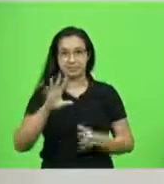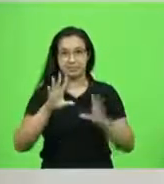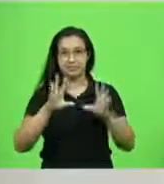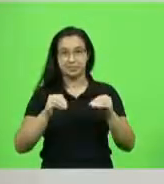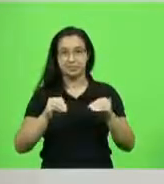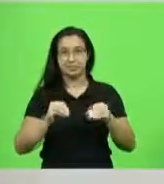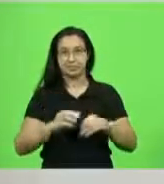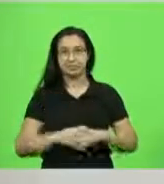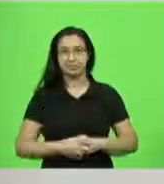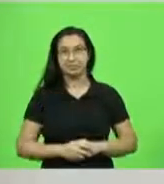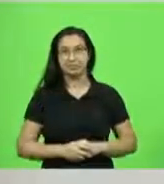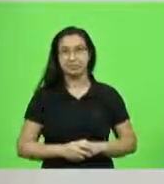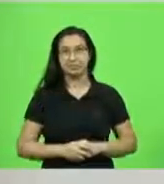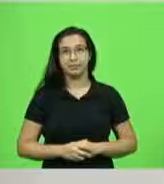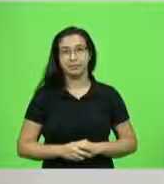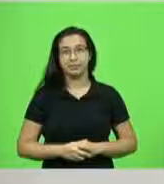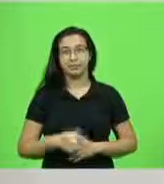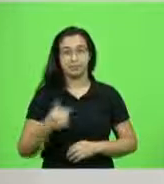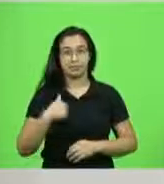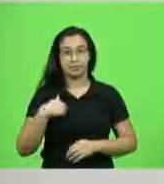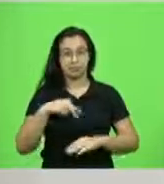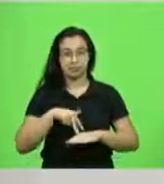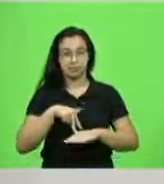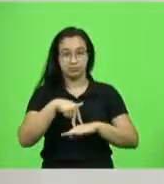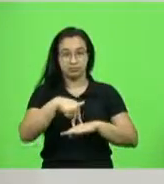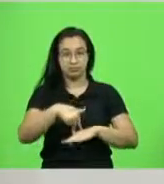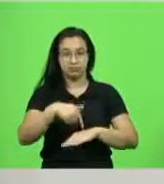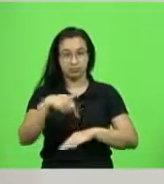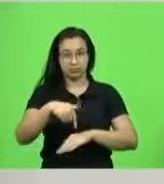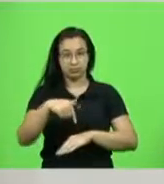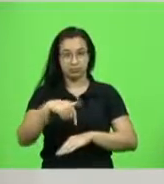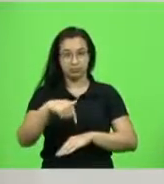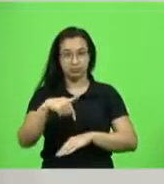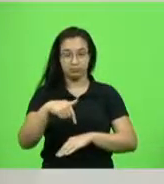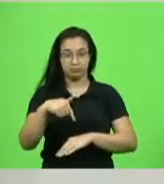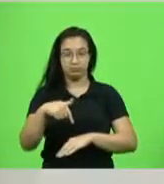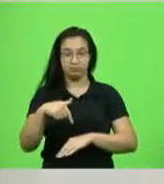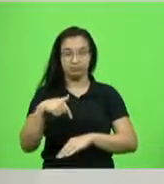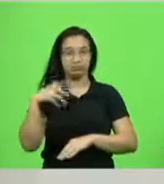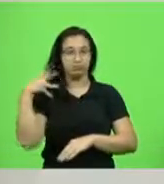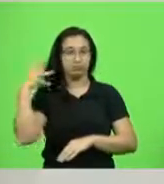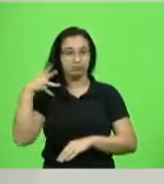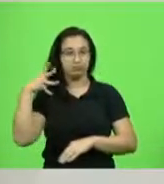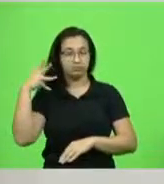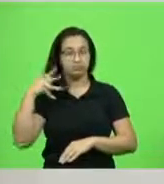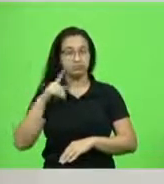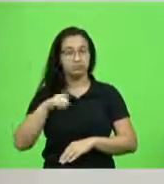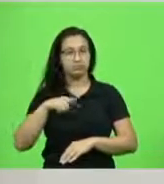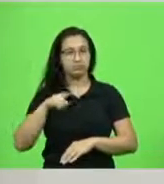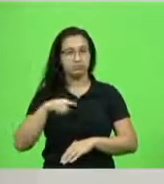Senhor presidente, o que me faz vir à tribuna hoje é algo que